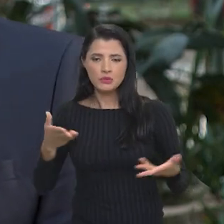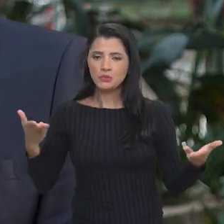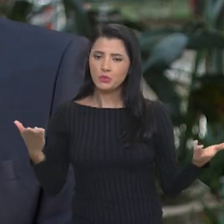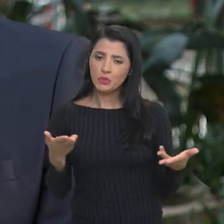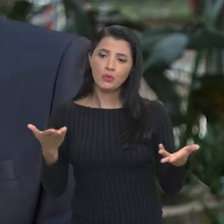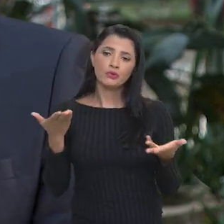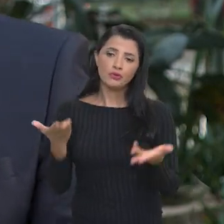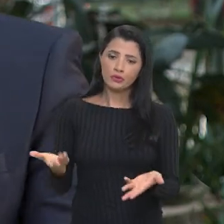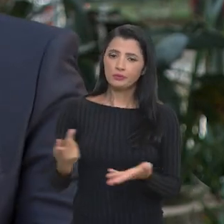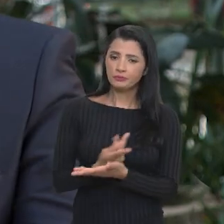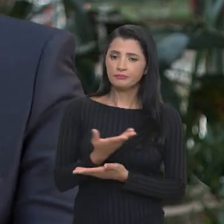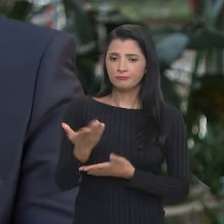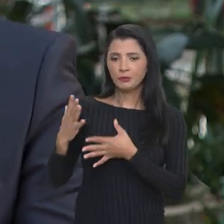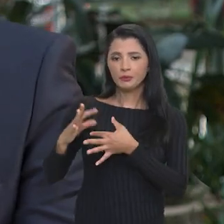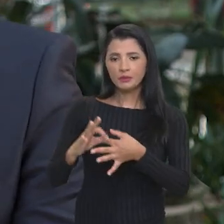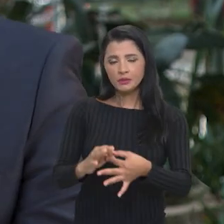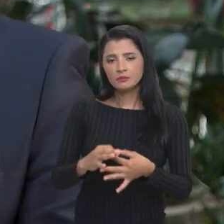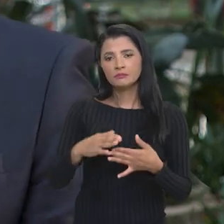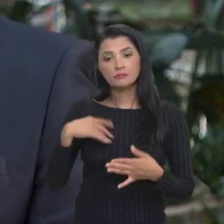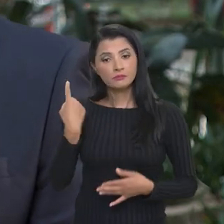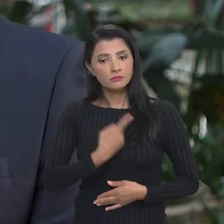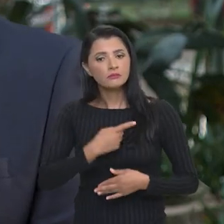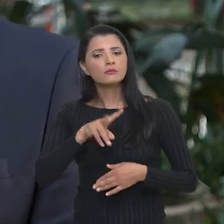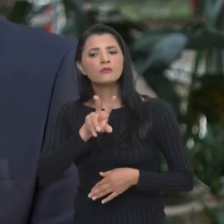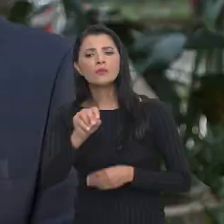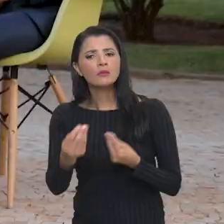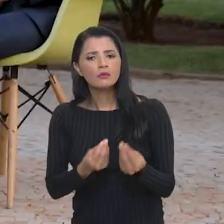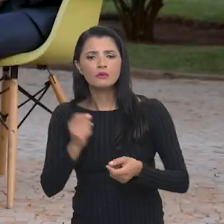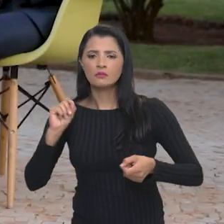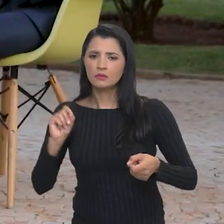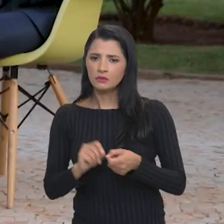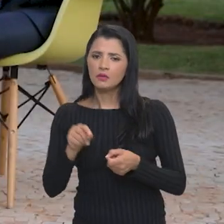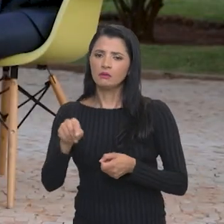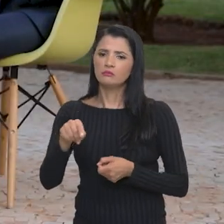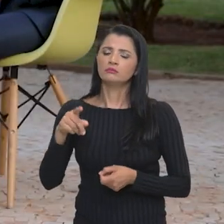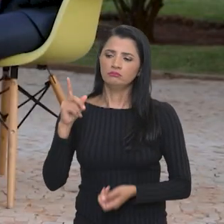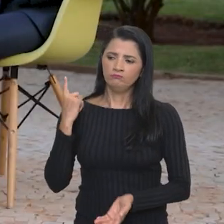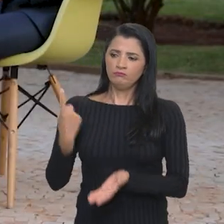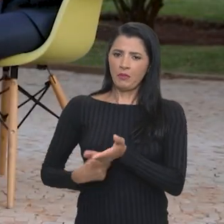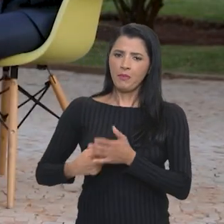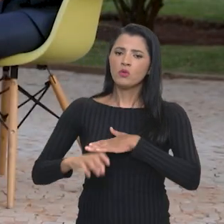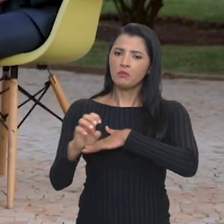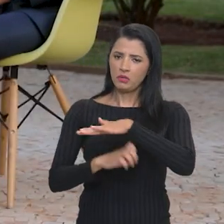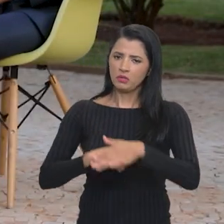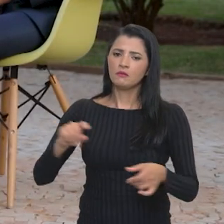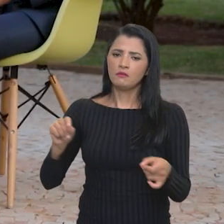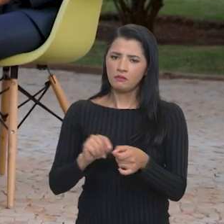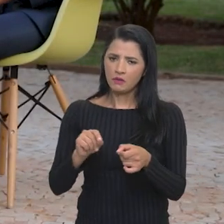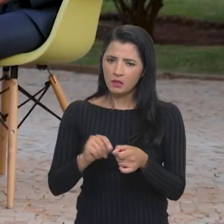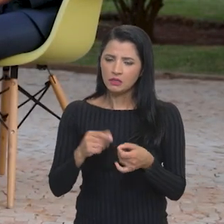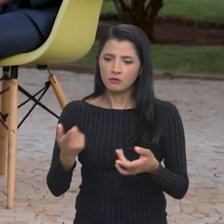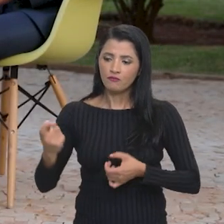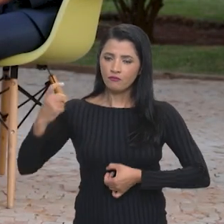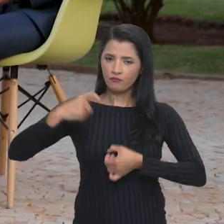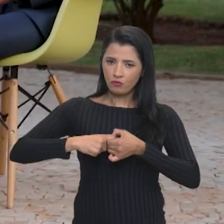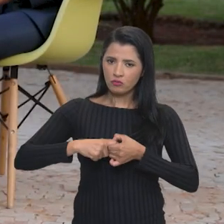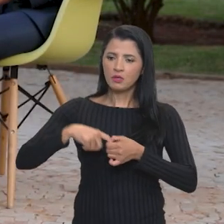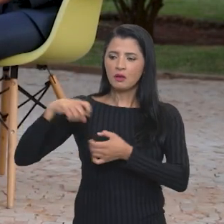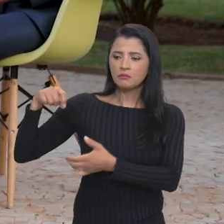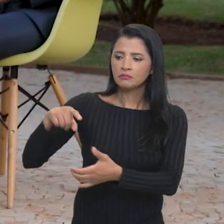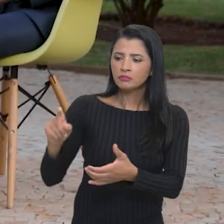fazer com que a companhia cumpra com o seu papel, voltar a produzir mais. E quantas unidades